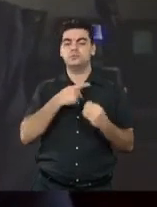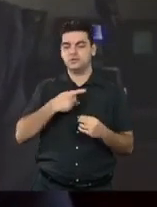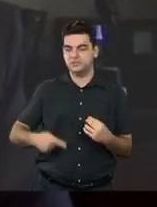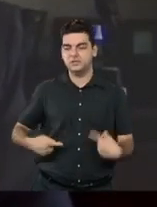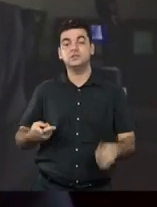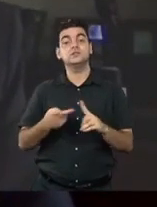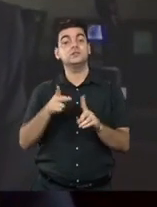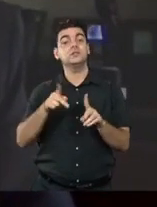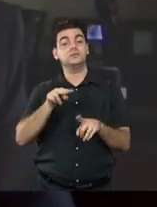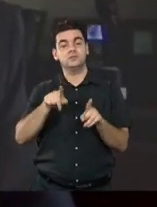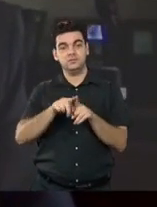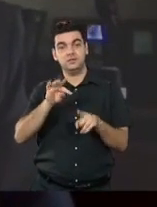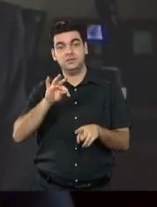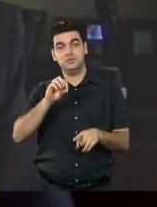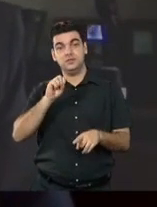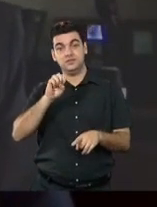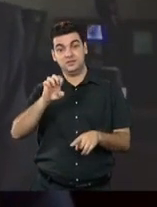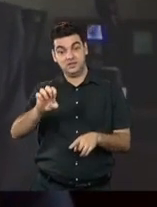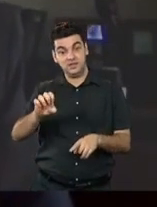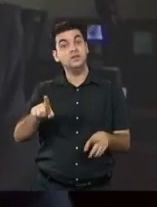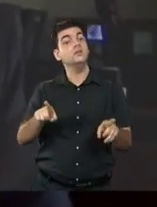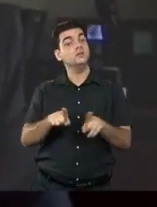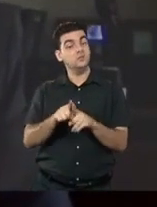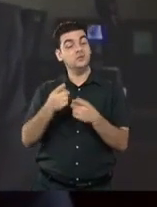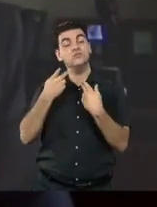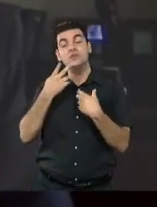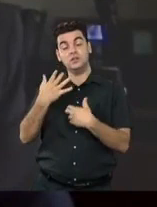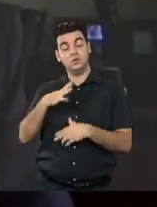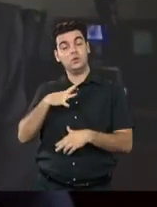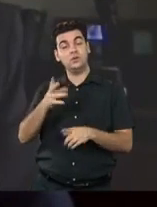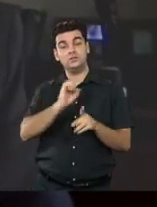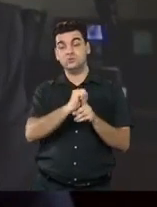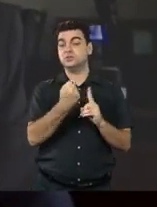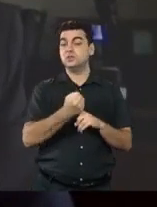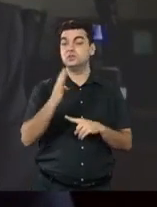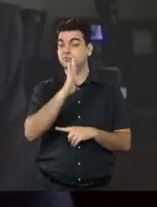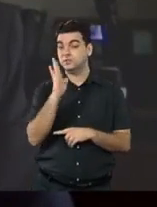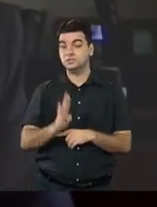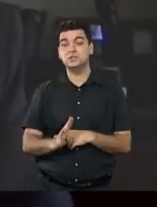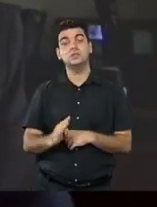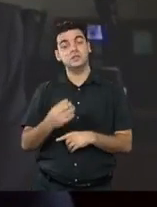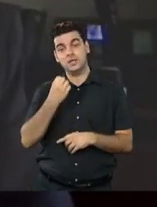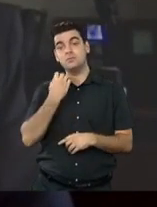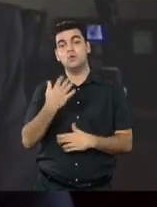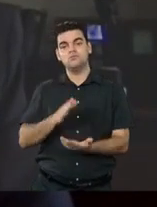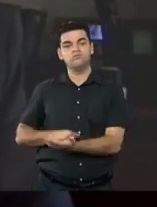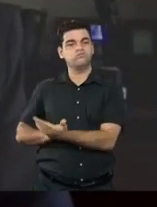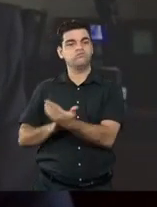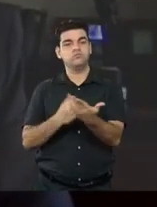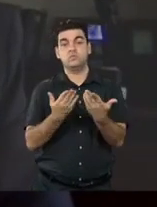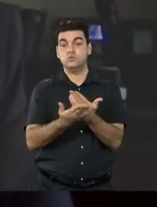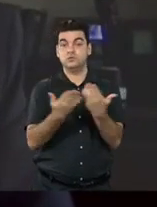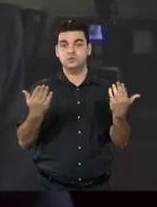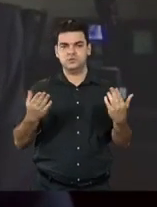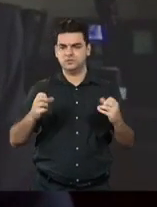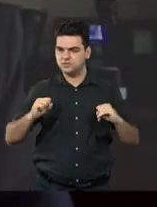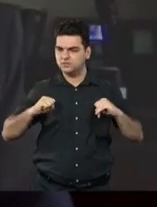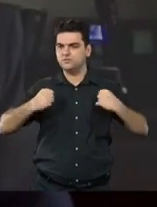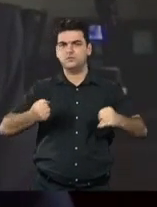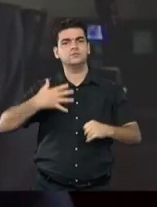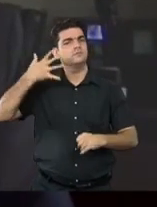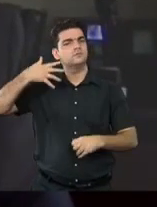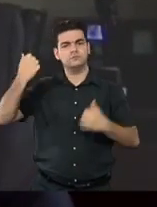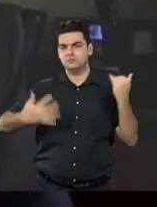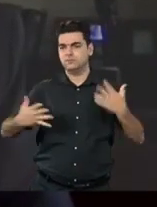Justiça Eleitoral e, eu diria, da sociedade brasileira por esse momento iluminista e civilizatório que vocês nos